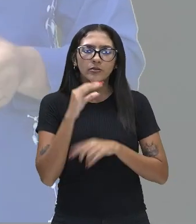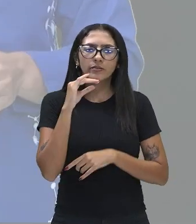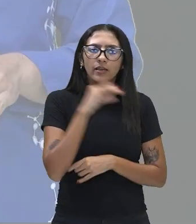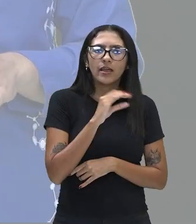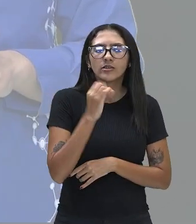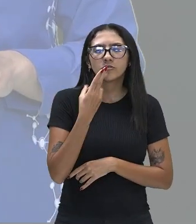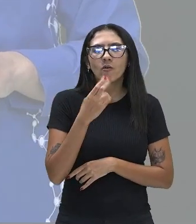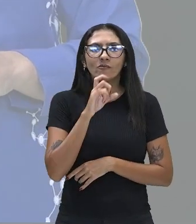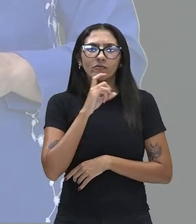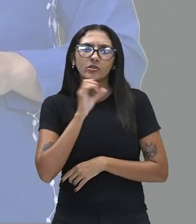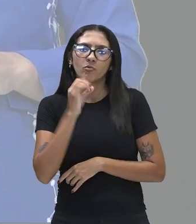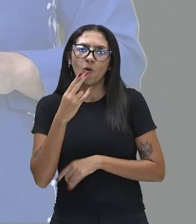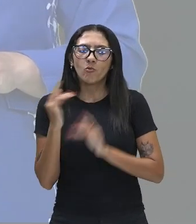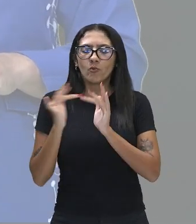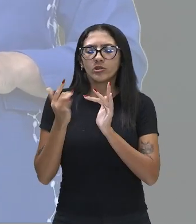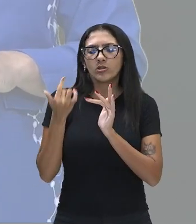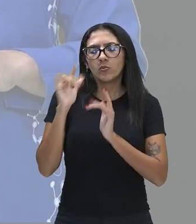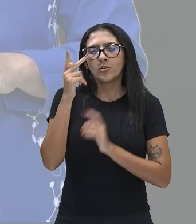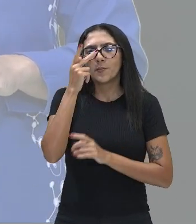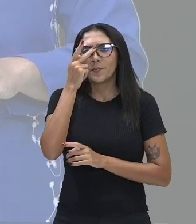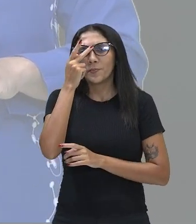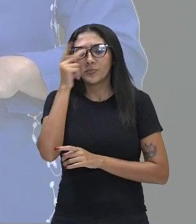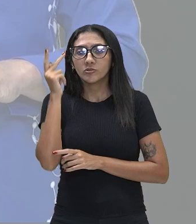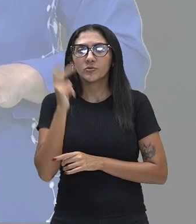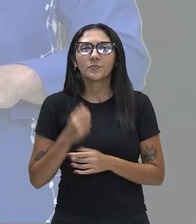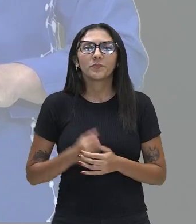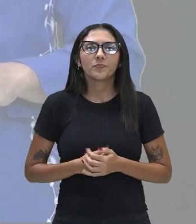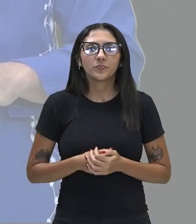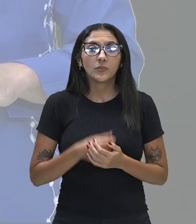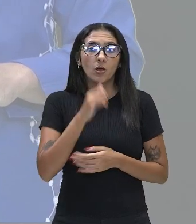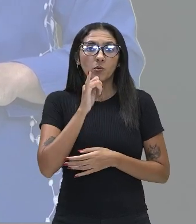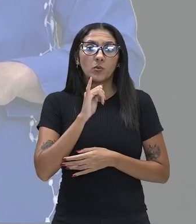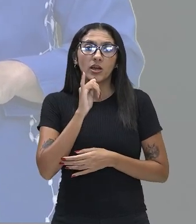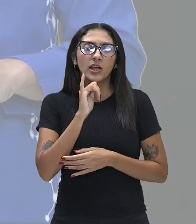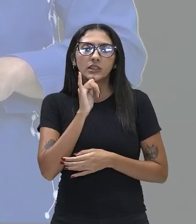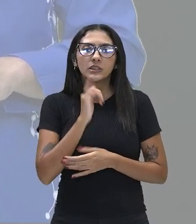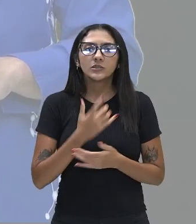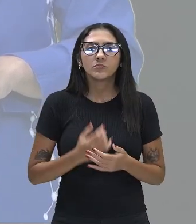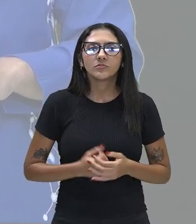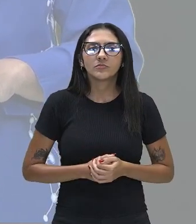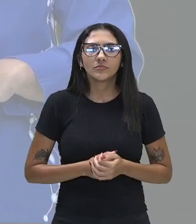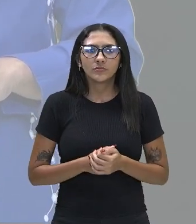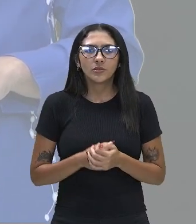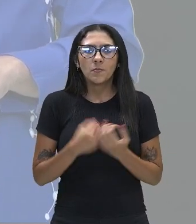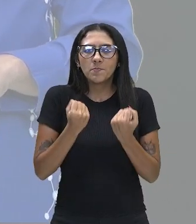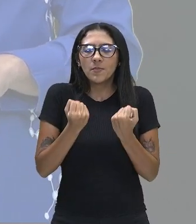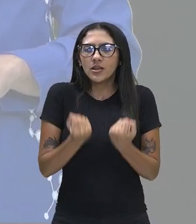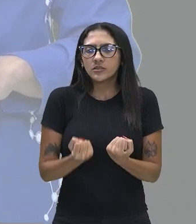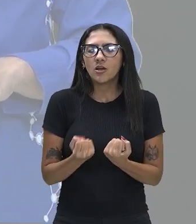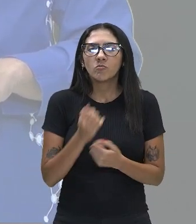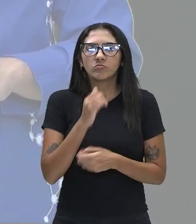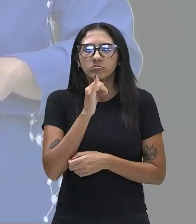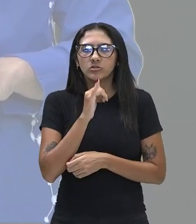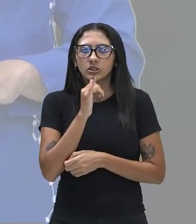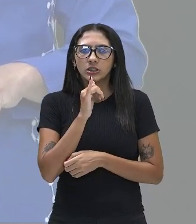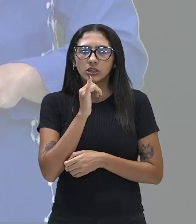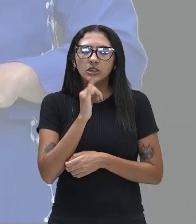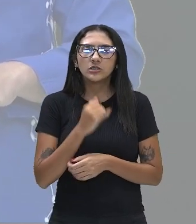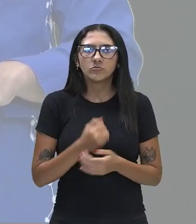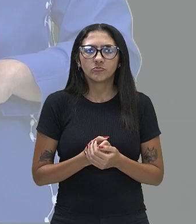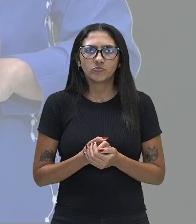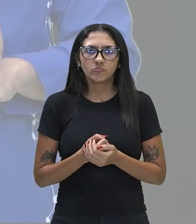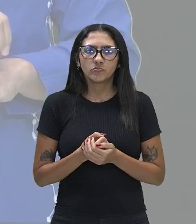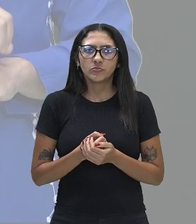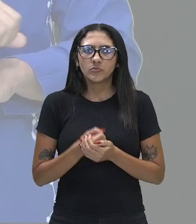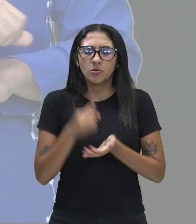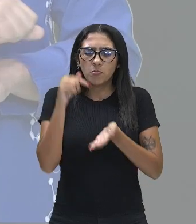alguém está tocando em mim, mas pensa só, por exemplo, relacionado à pressão. Isso faz com que se algo pontiagudo tocar o